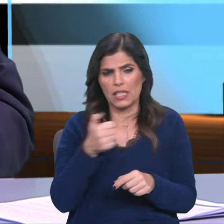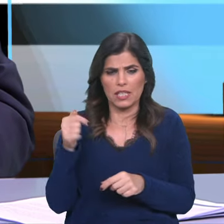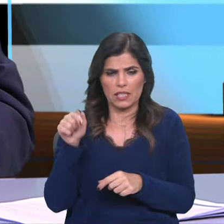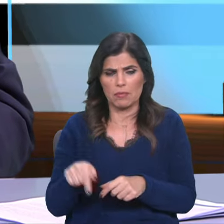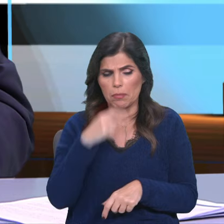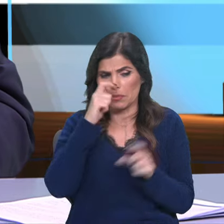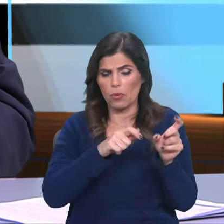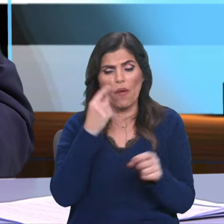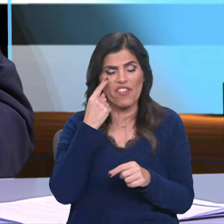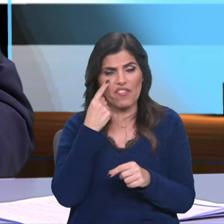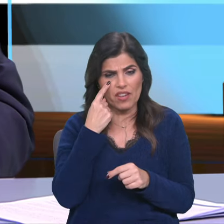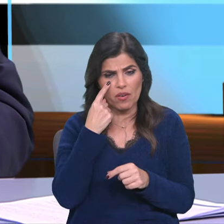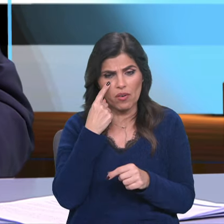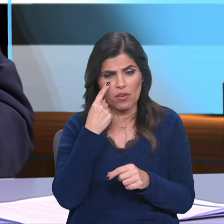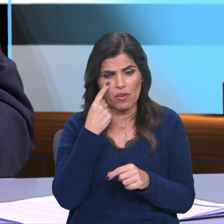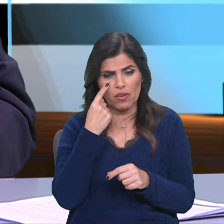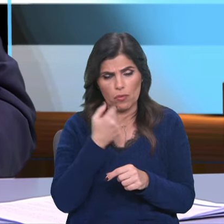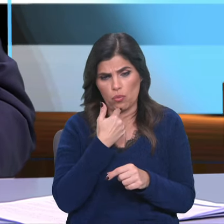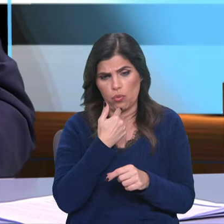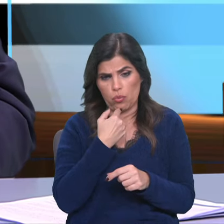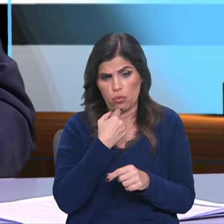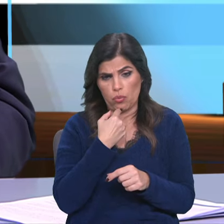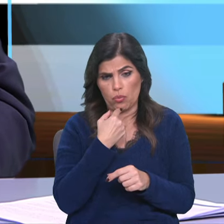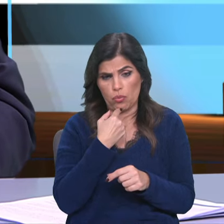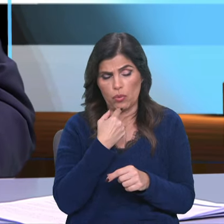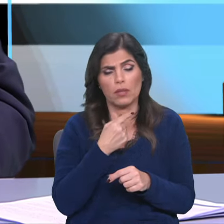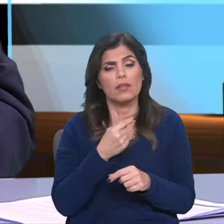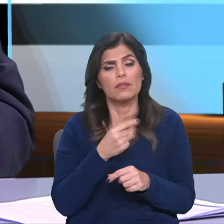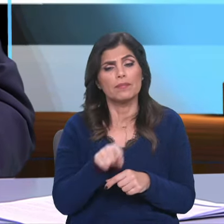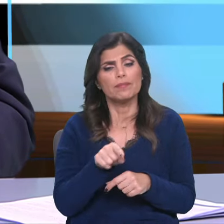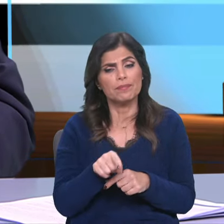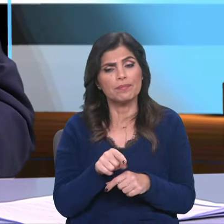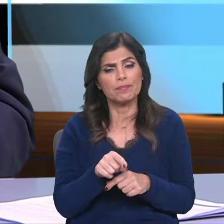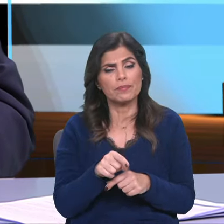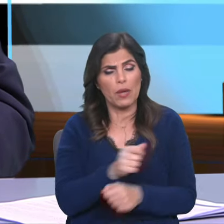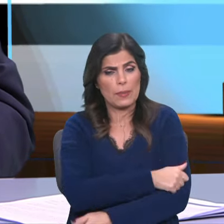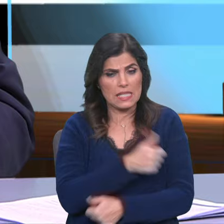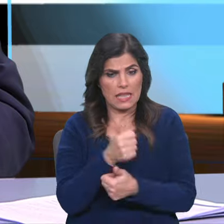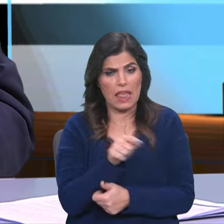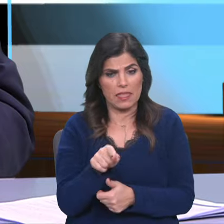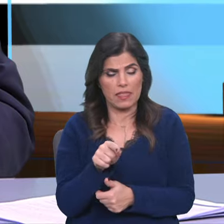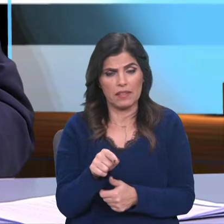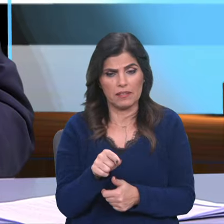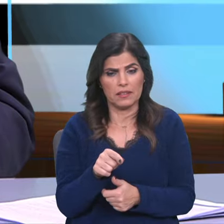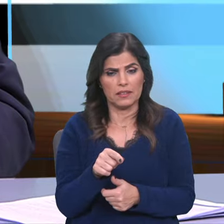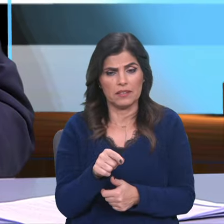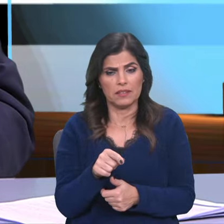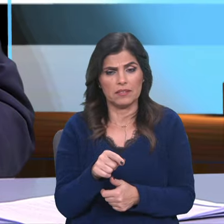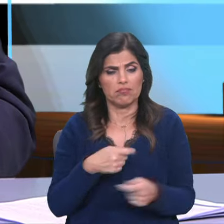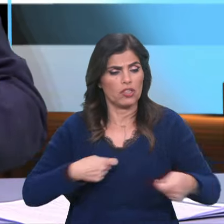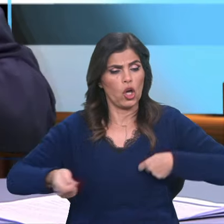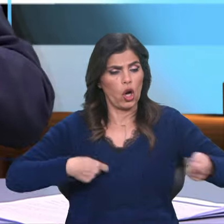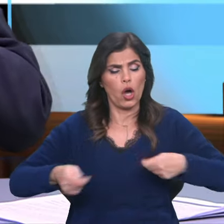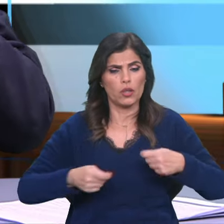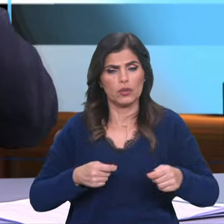habitantes, era bastante. Era uma cidade, digamos, mercantil,